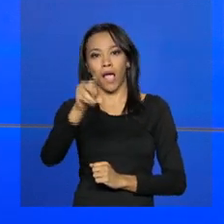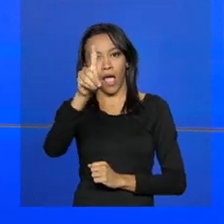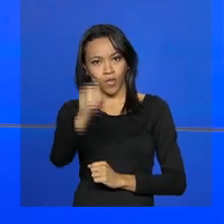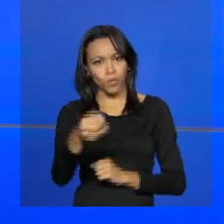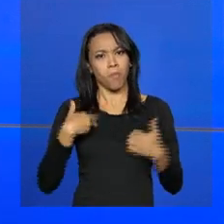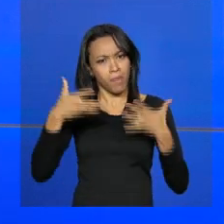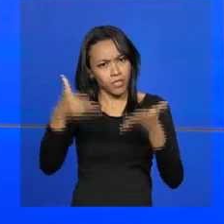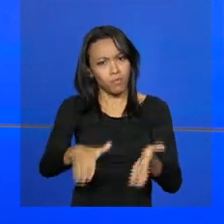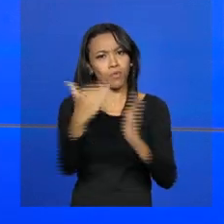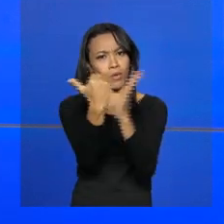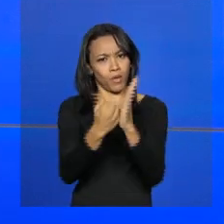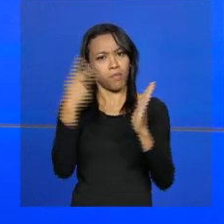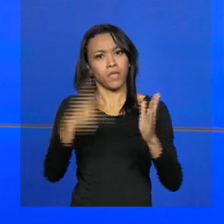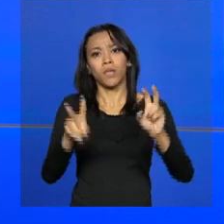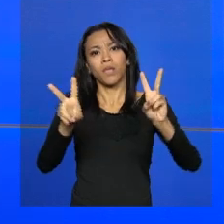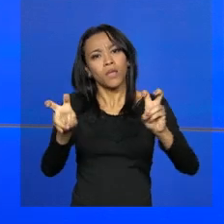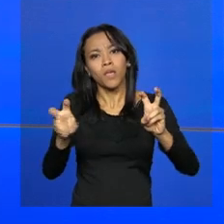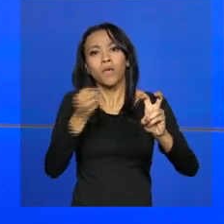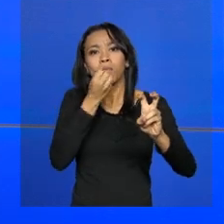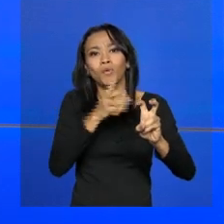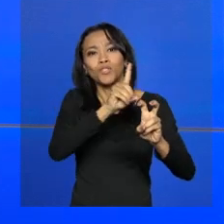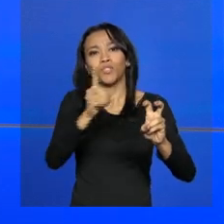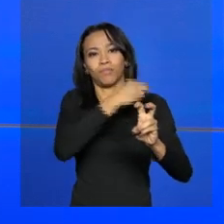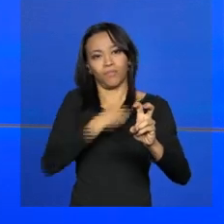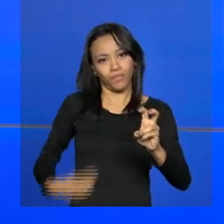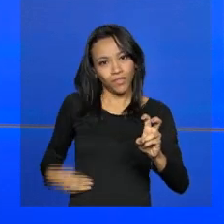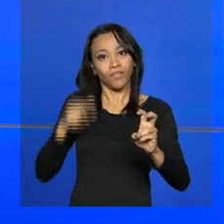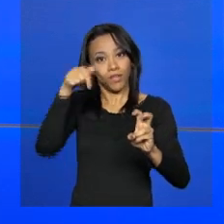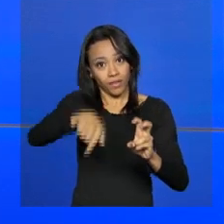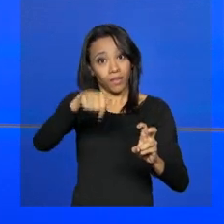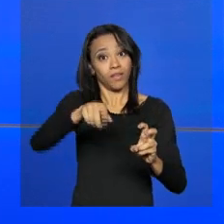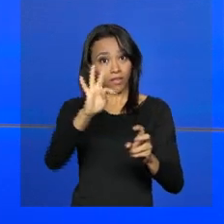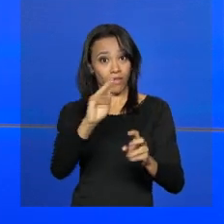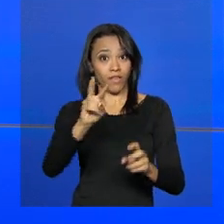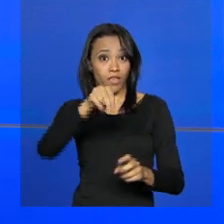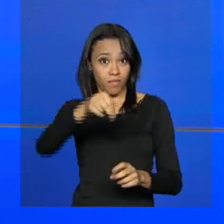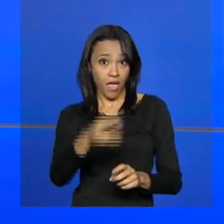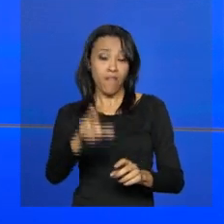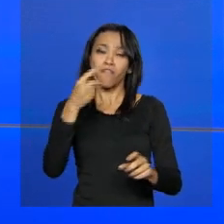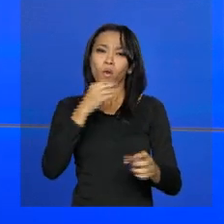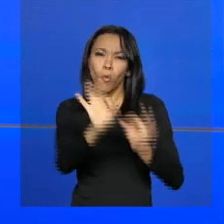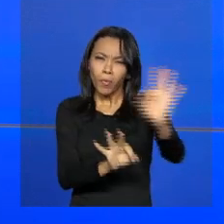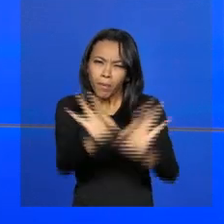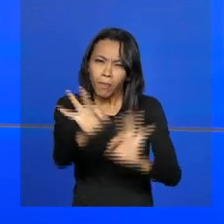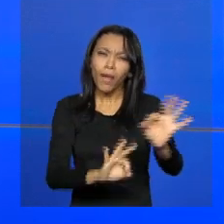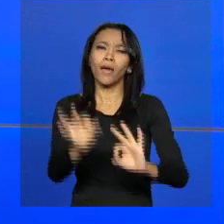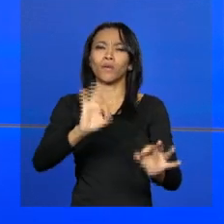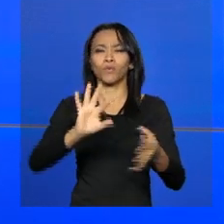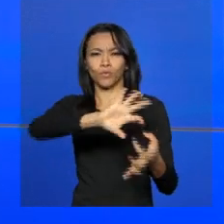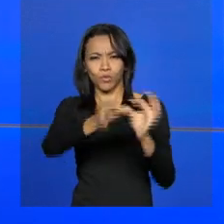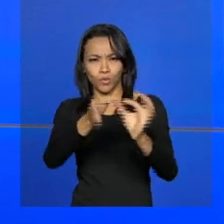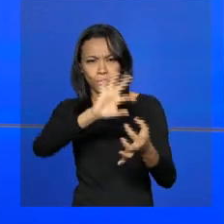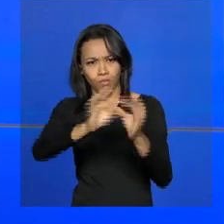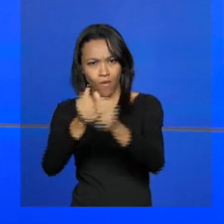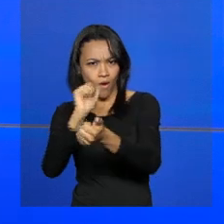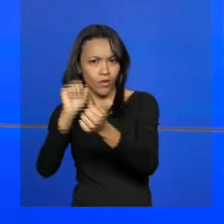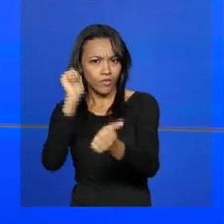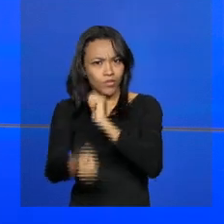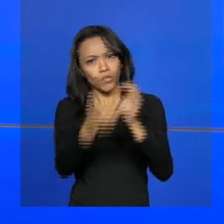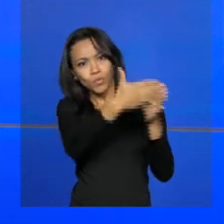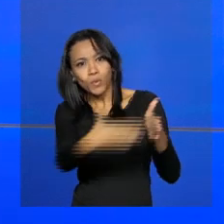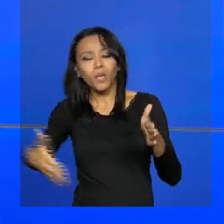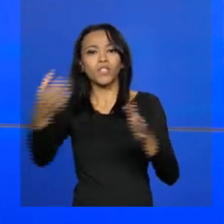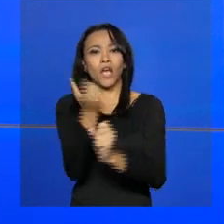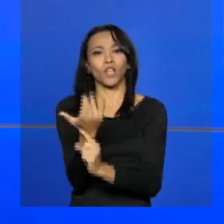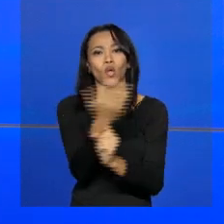Ministro, aqui da TVNBR. Ele falou sobre os preparativos para os Jogos Olímpicos e sobre o percurso da tocha olímpica durante